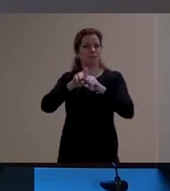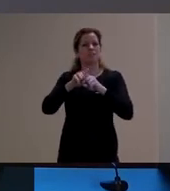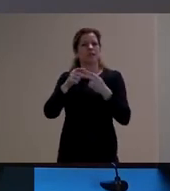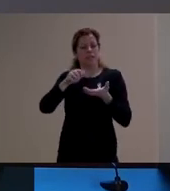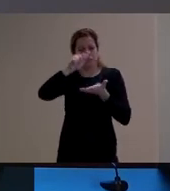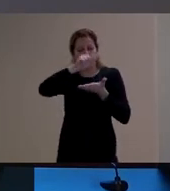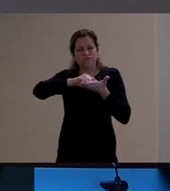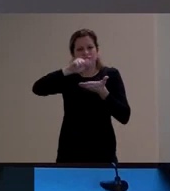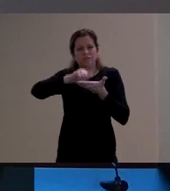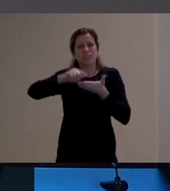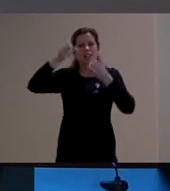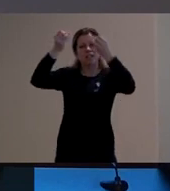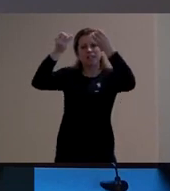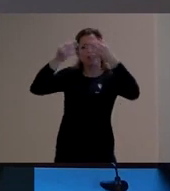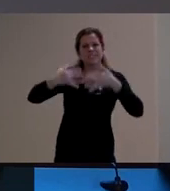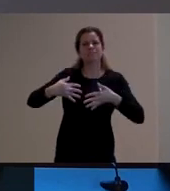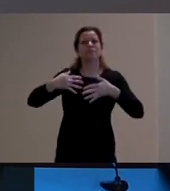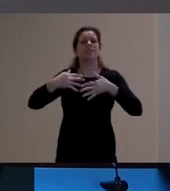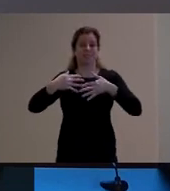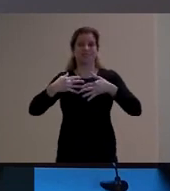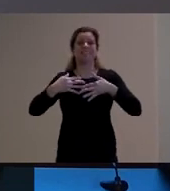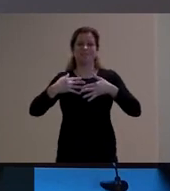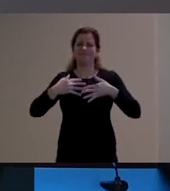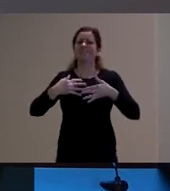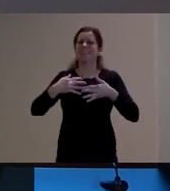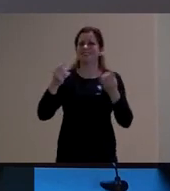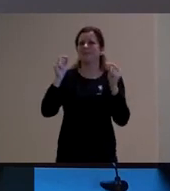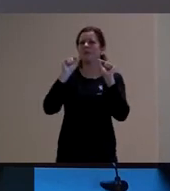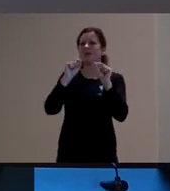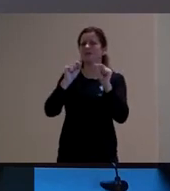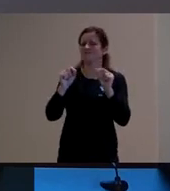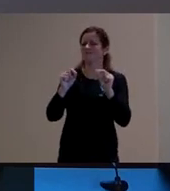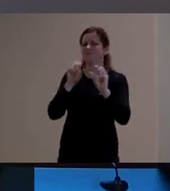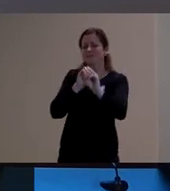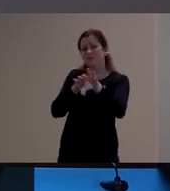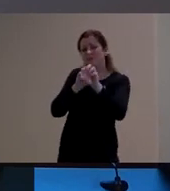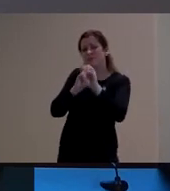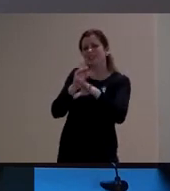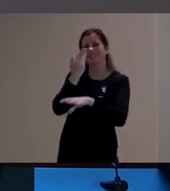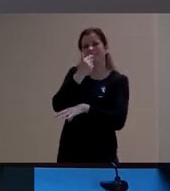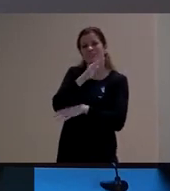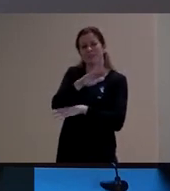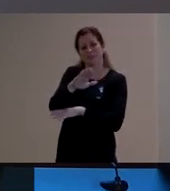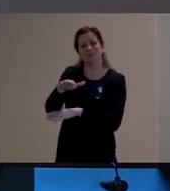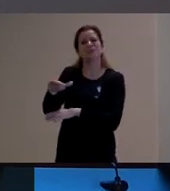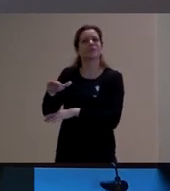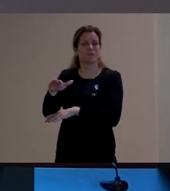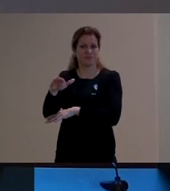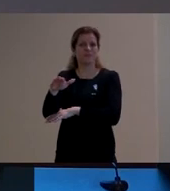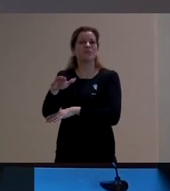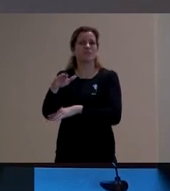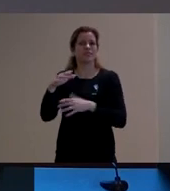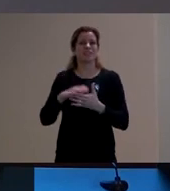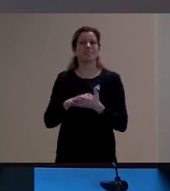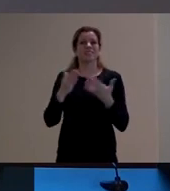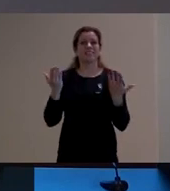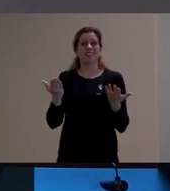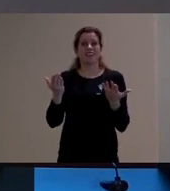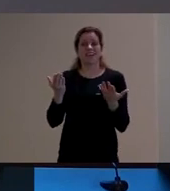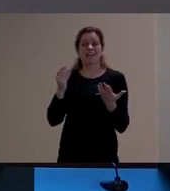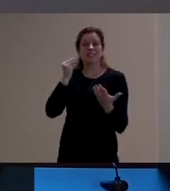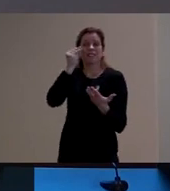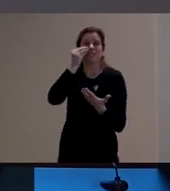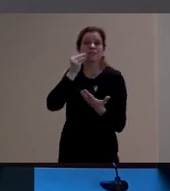mas muitos outros que a gente vê hoje em dia dialogando. Então, porque ele também não está alheio ao interesse crescente pela